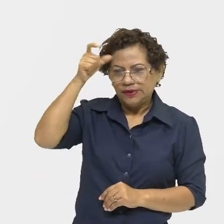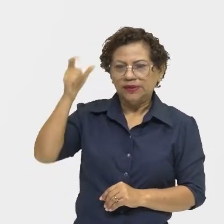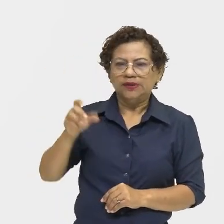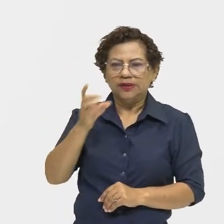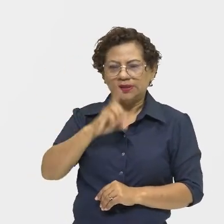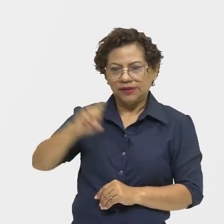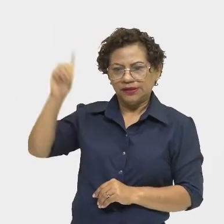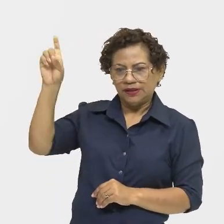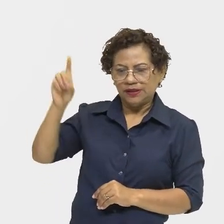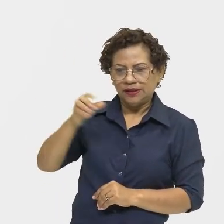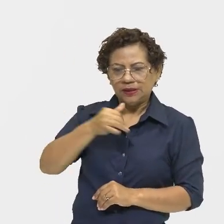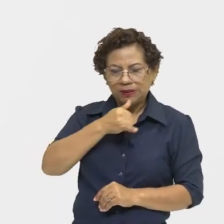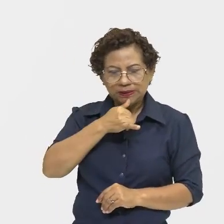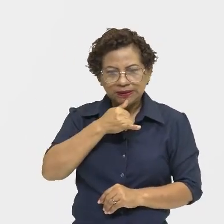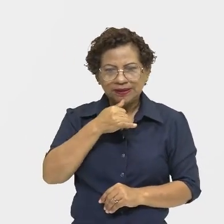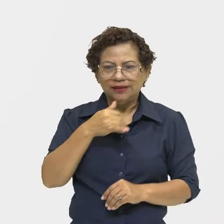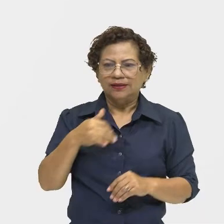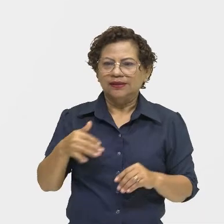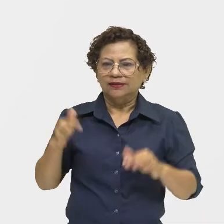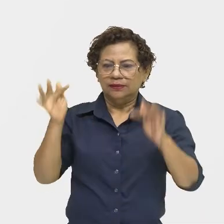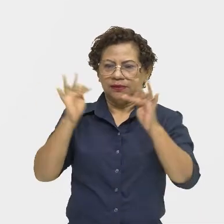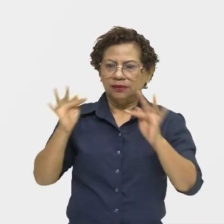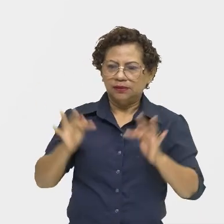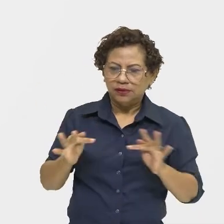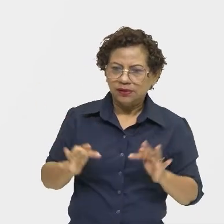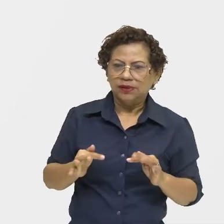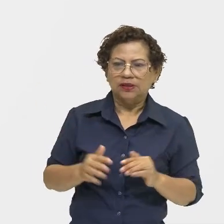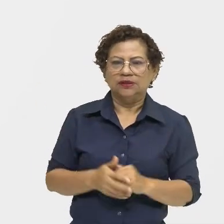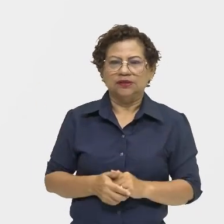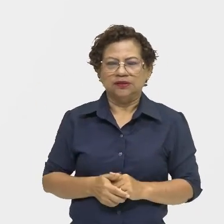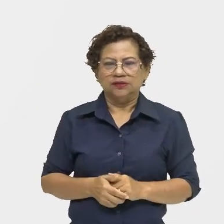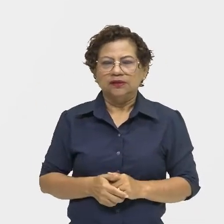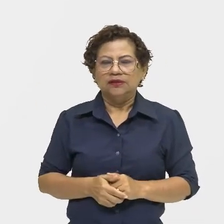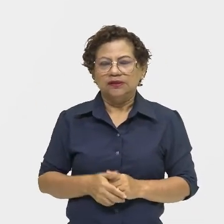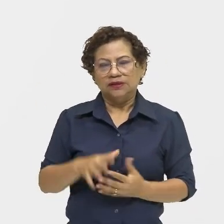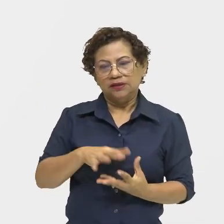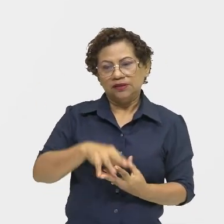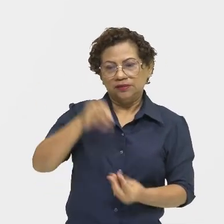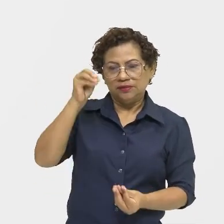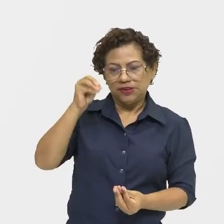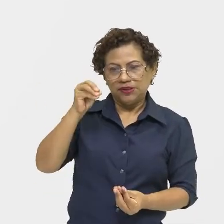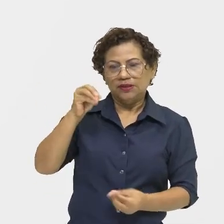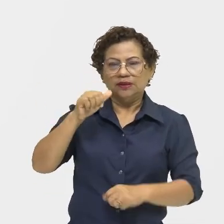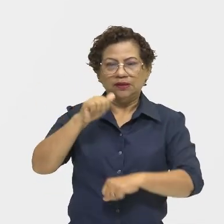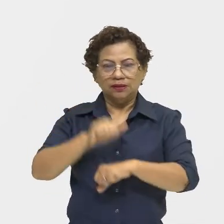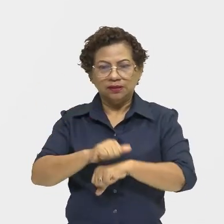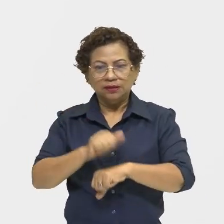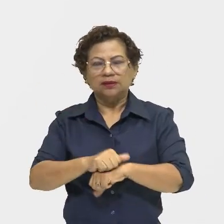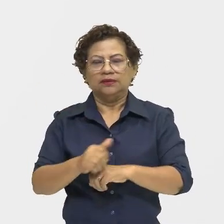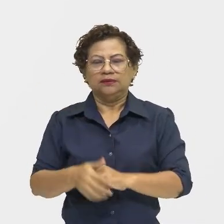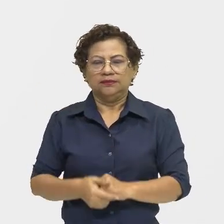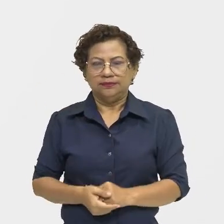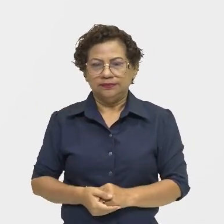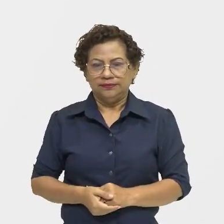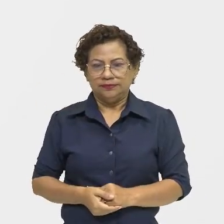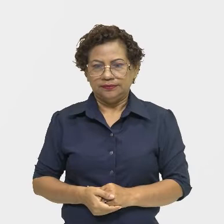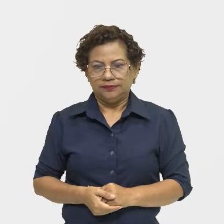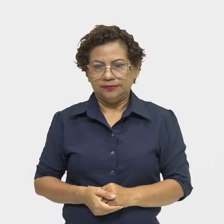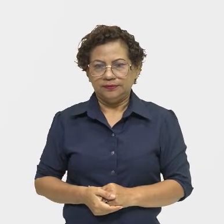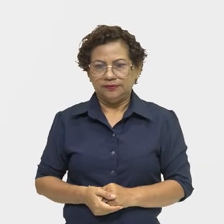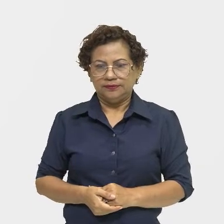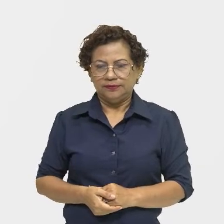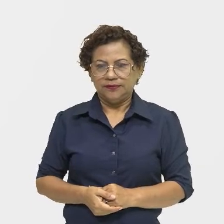pecado, alegria e tristeza, paganismo e cristianismo, espírito e matéria. E aí, as maiores